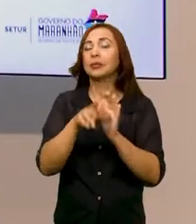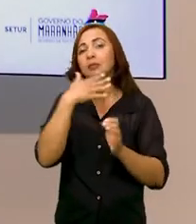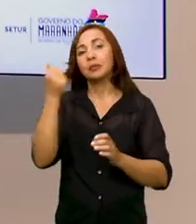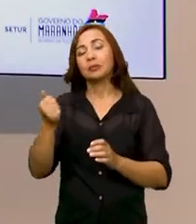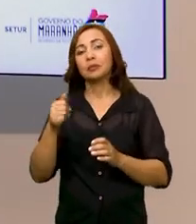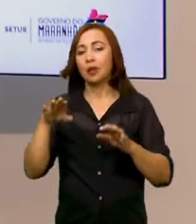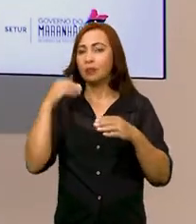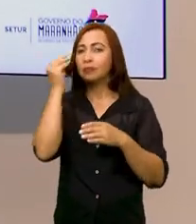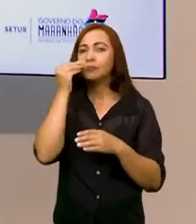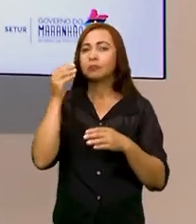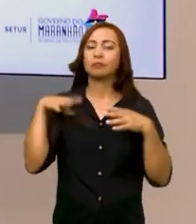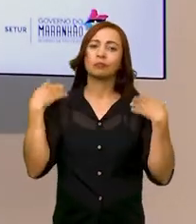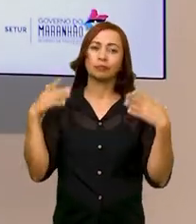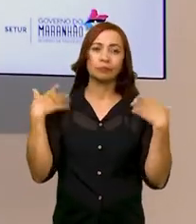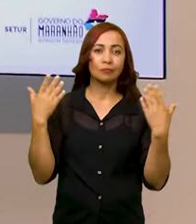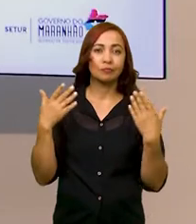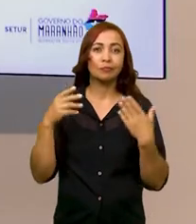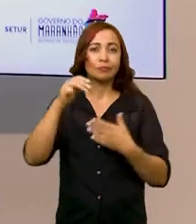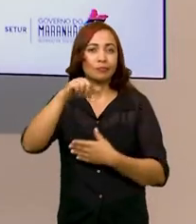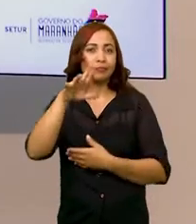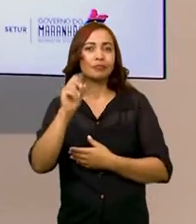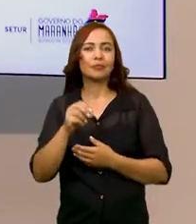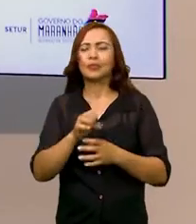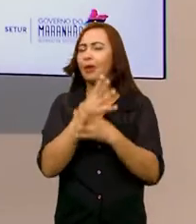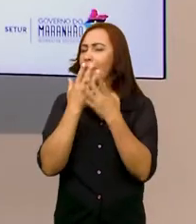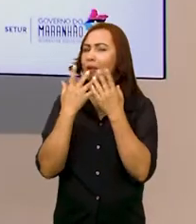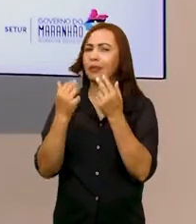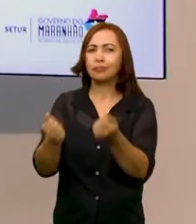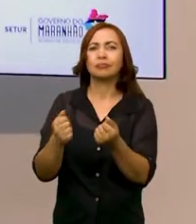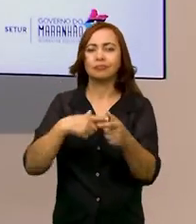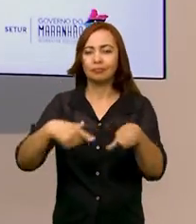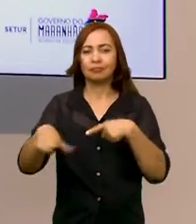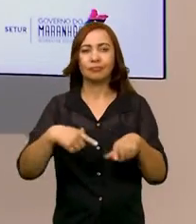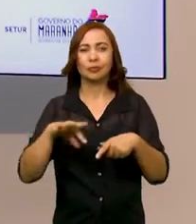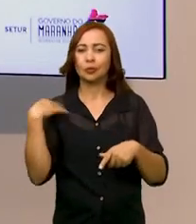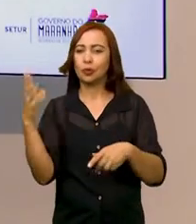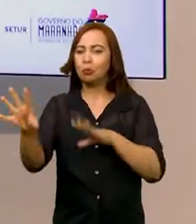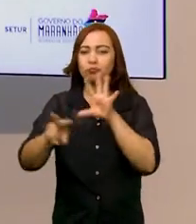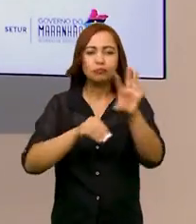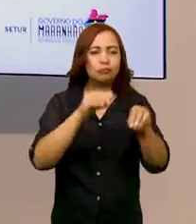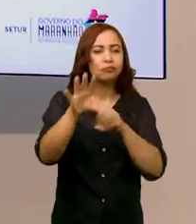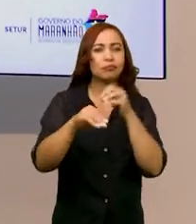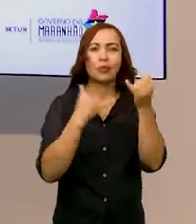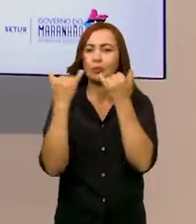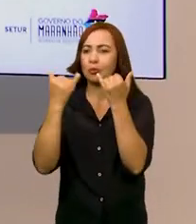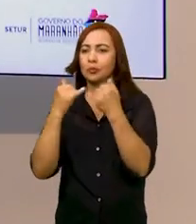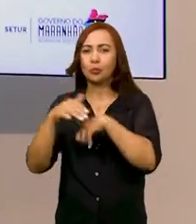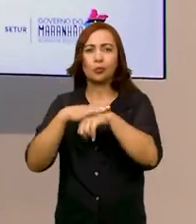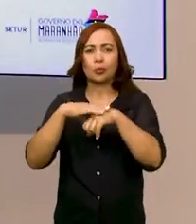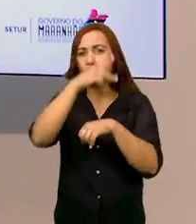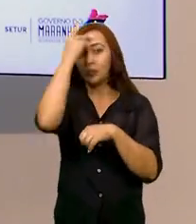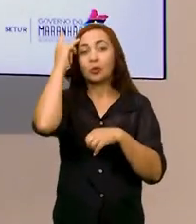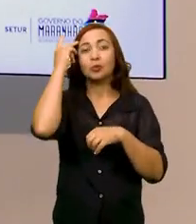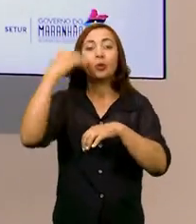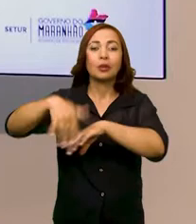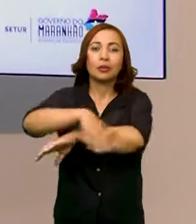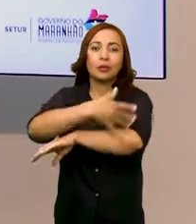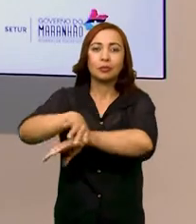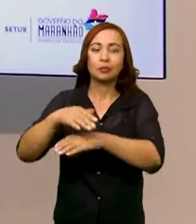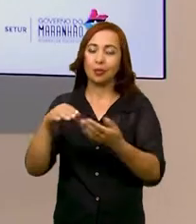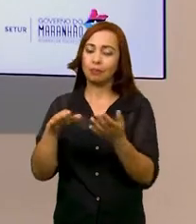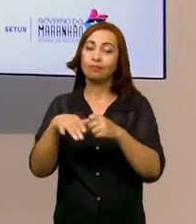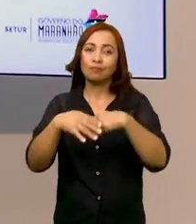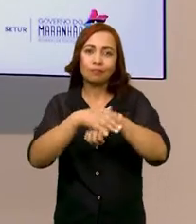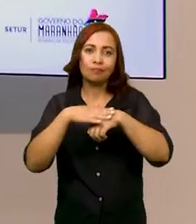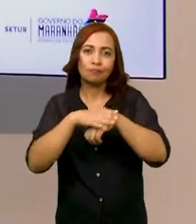turística do Maranhão, e foi fantástico trabalhar. A gente coletou informação, conversou com as pessoas na rua, conversou com a